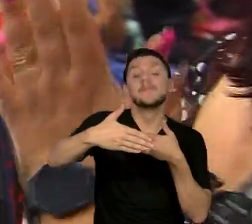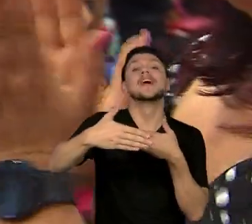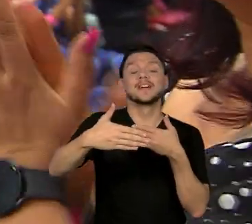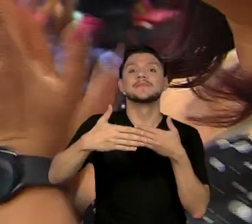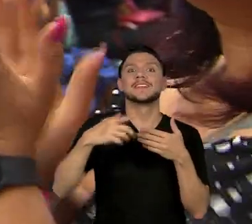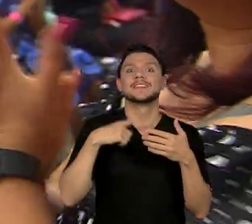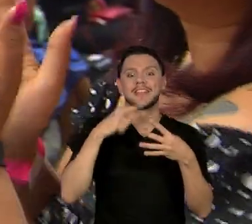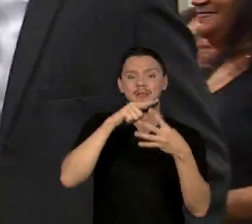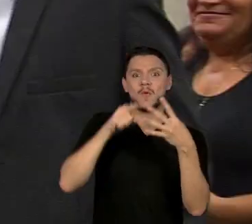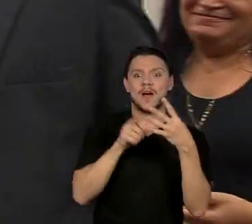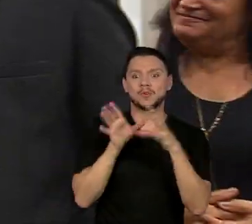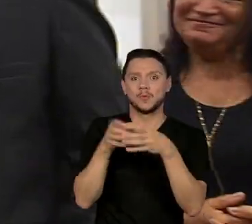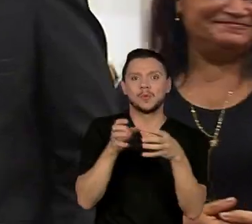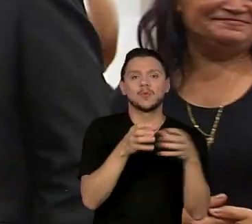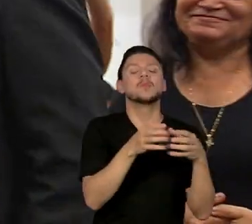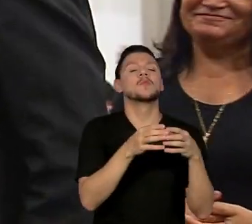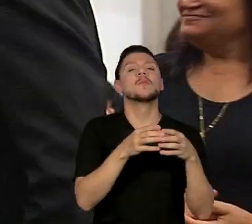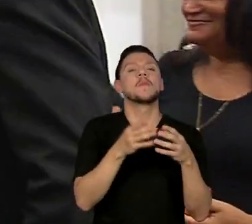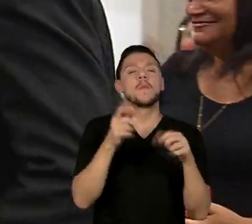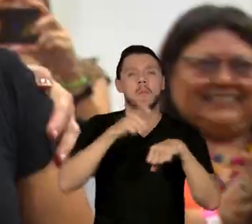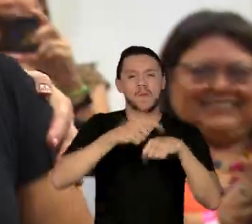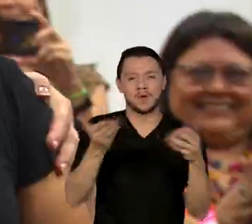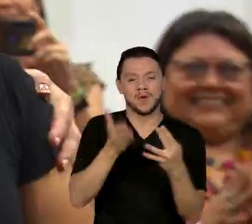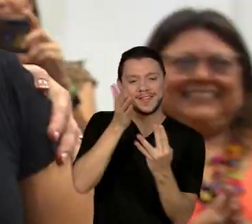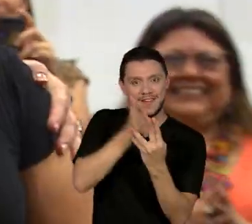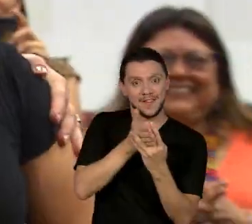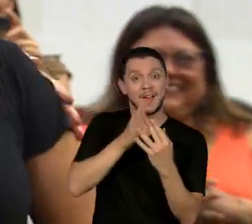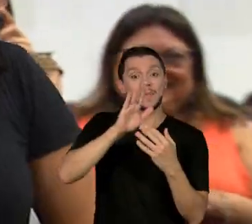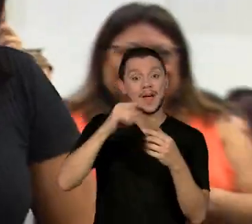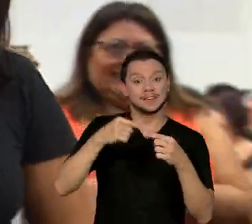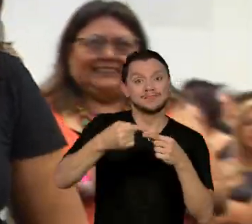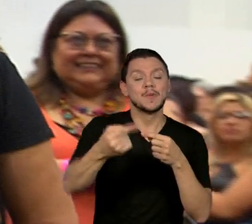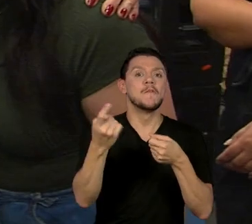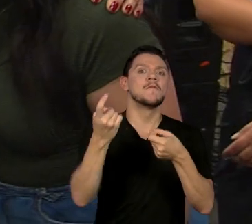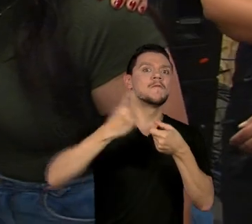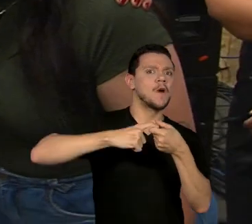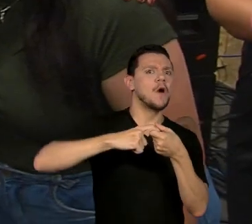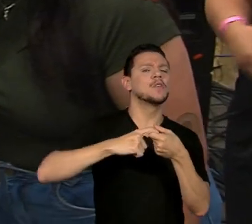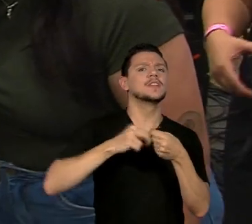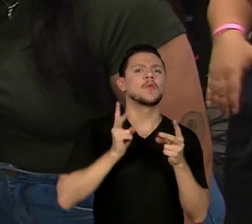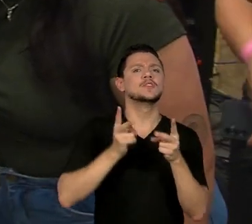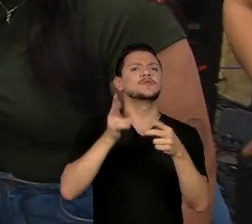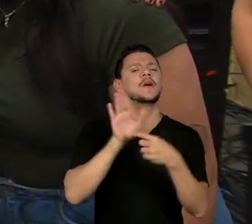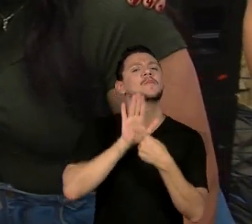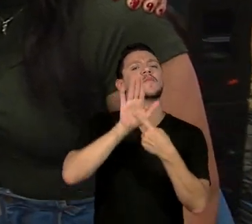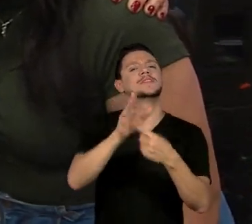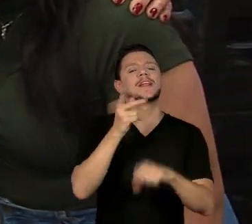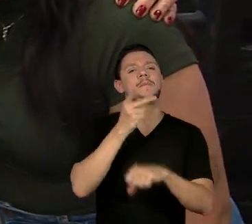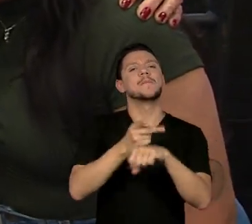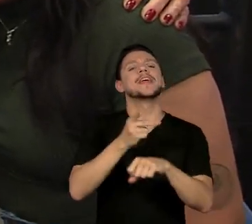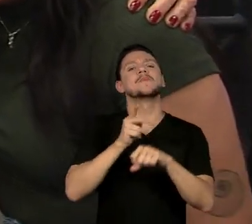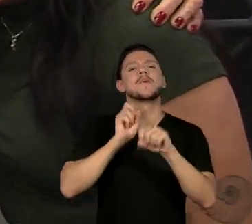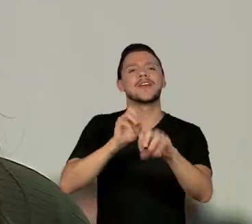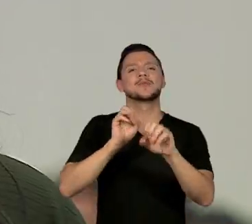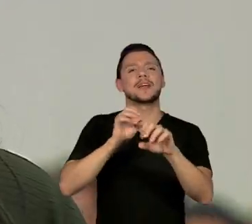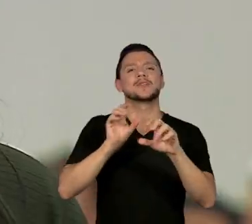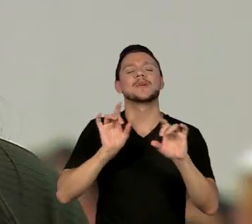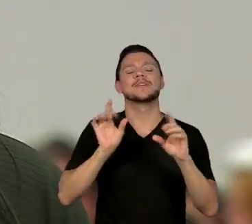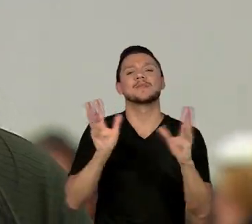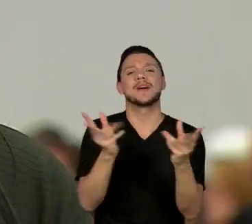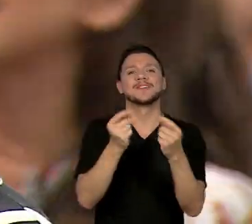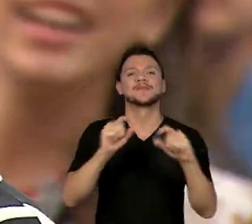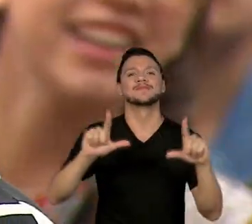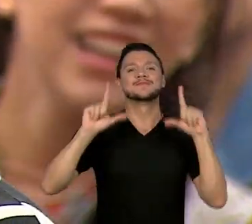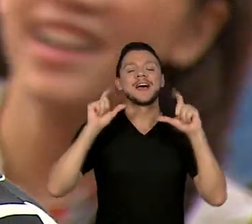categorias, a gente vai para o intervalo rápido e volta para continuar na cobertura do Prêmio Educador em Destaque 2023.